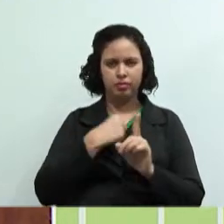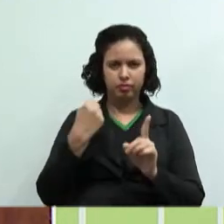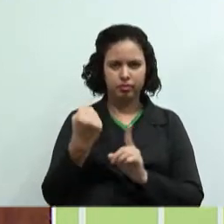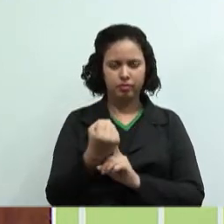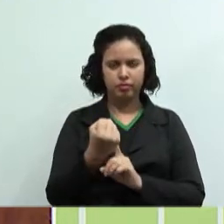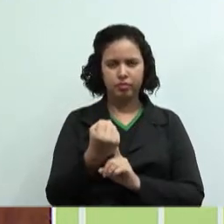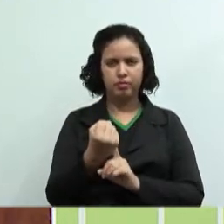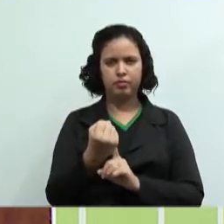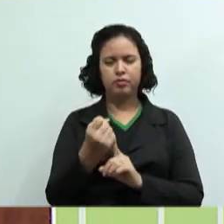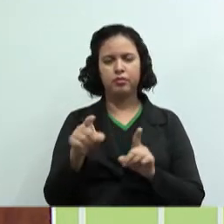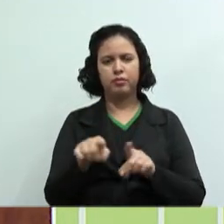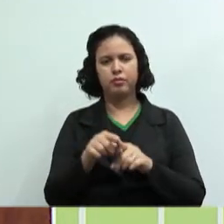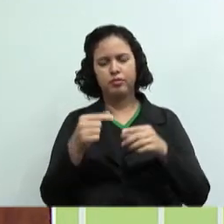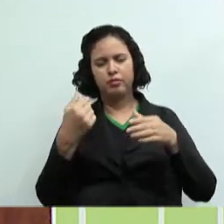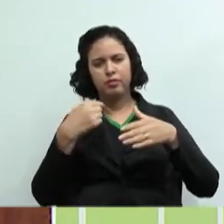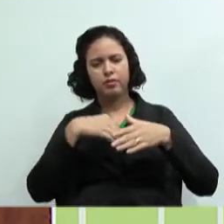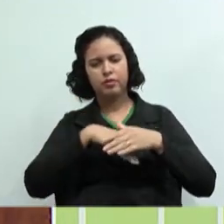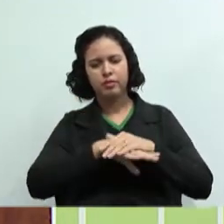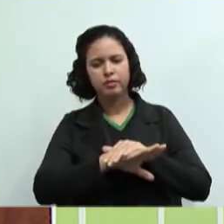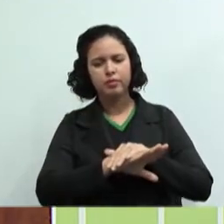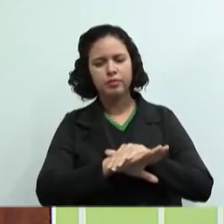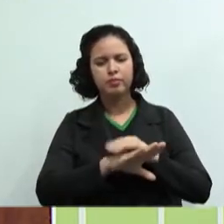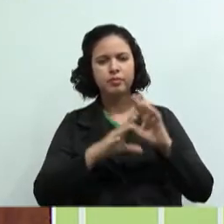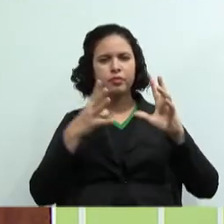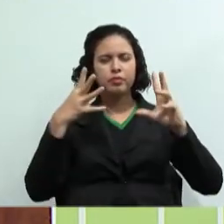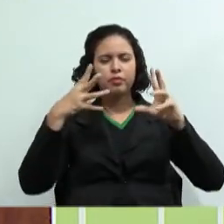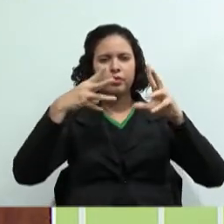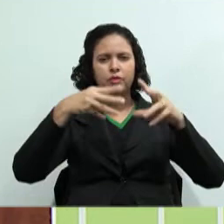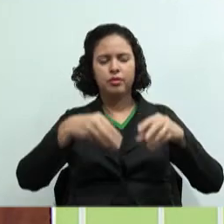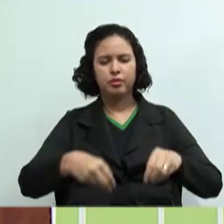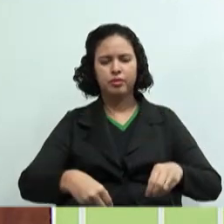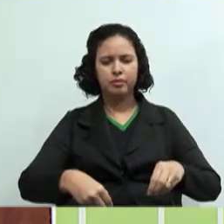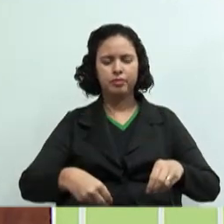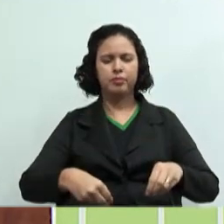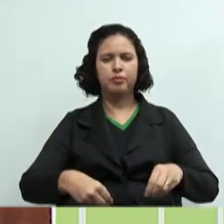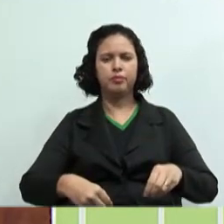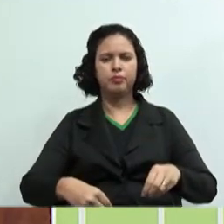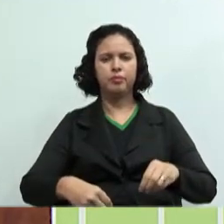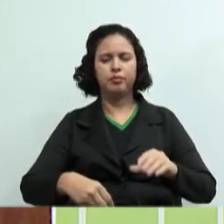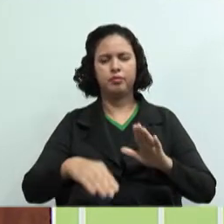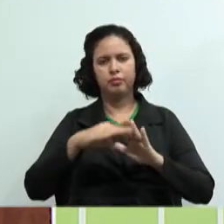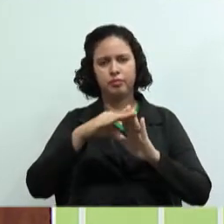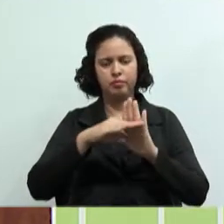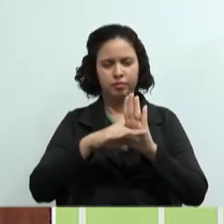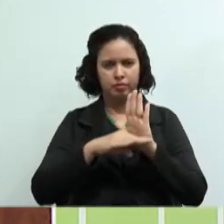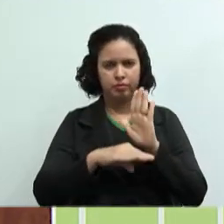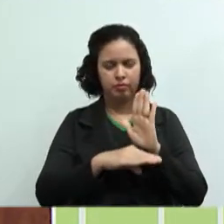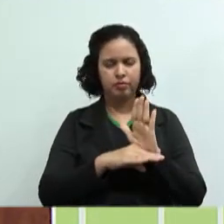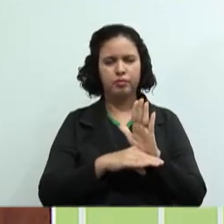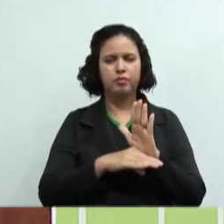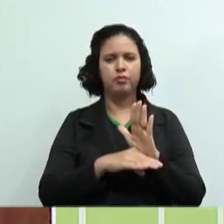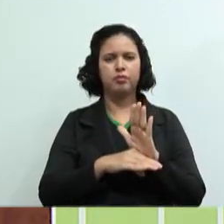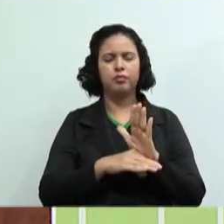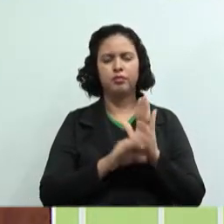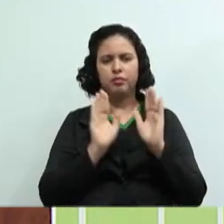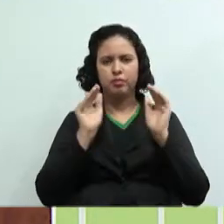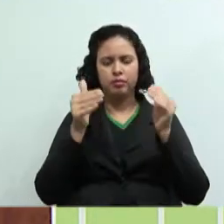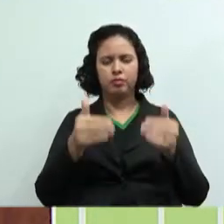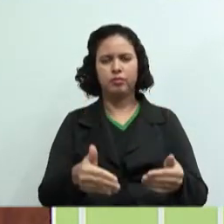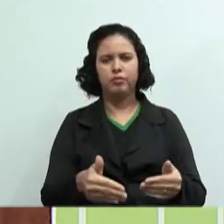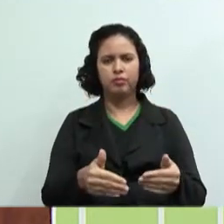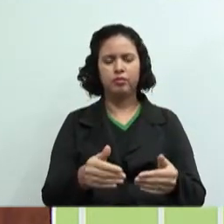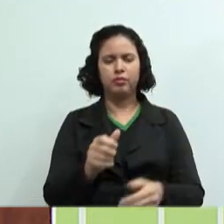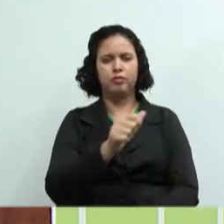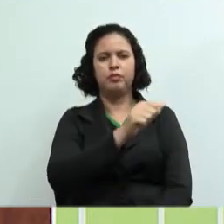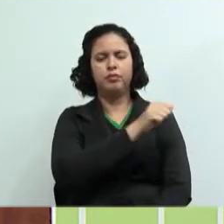constituídas, tá certo? Tem todo um instrumental, um anexo específico para o